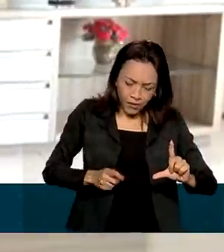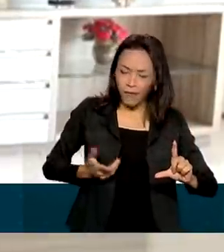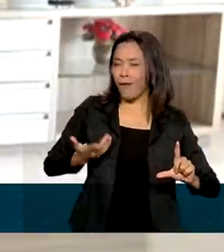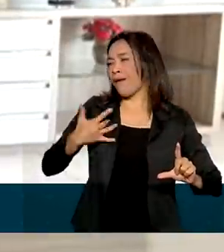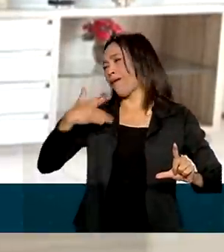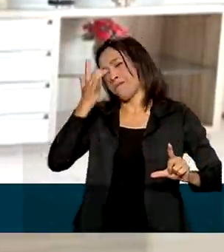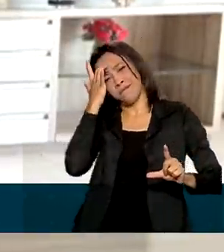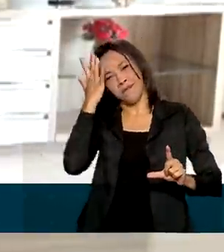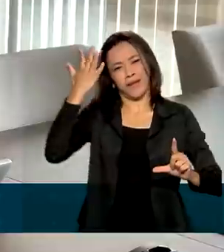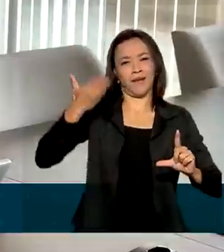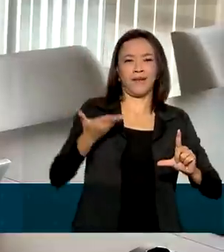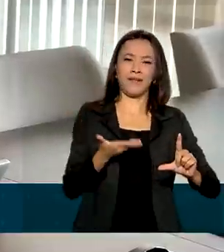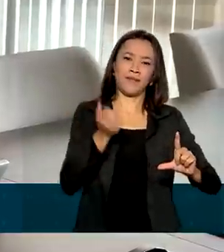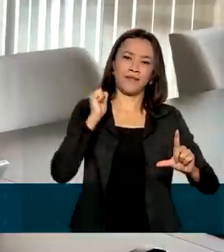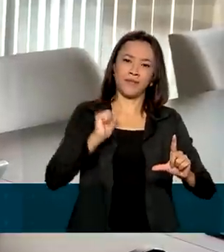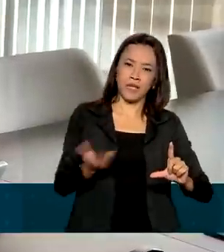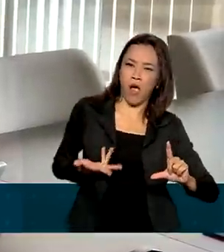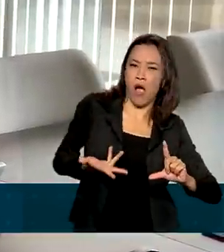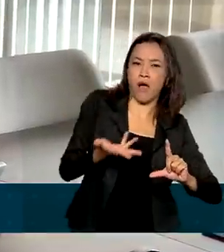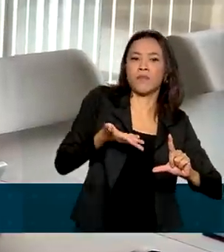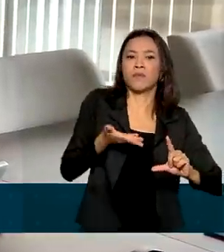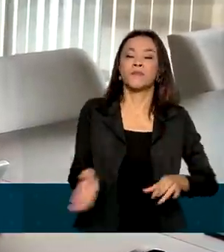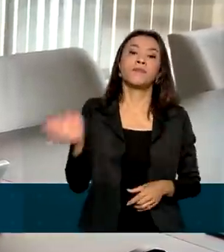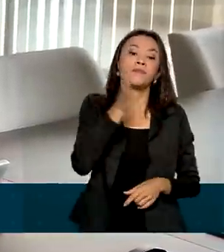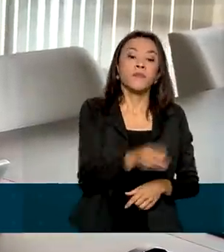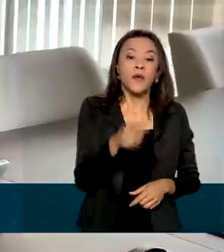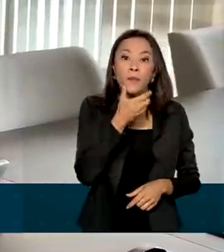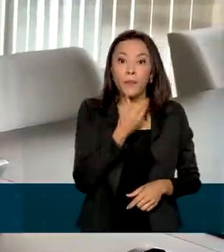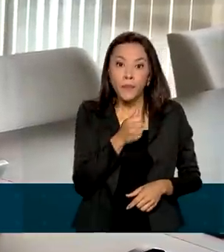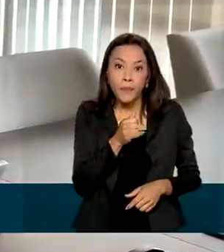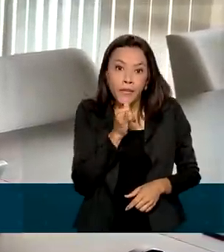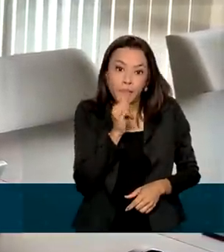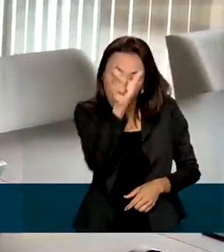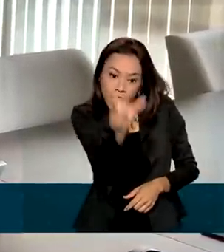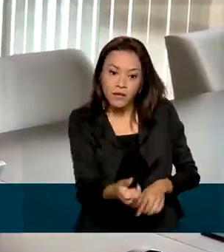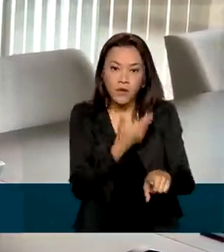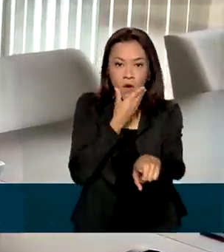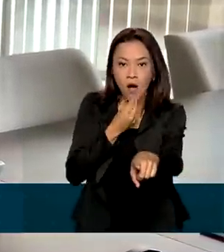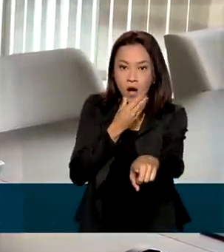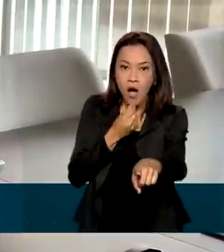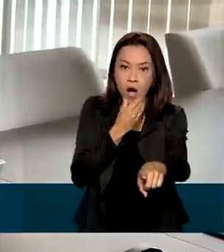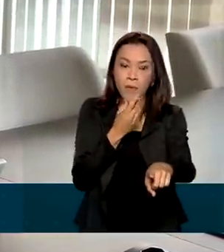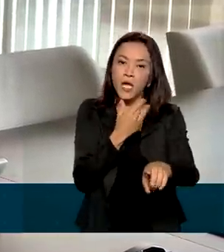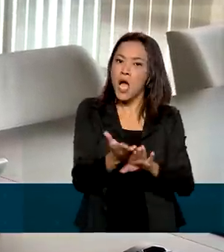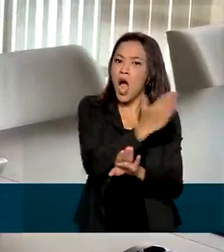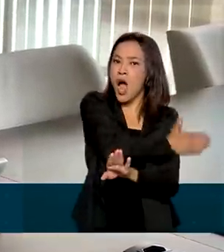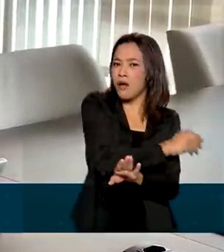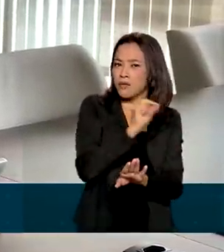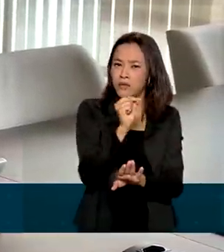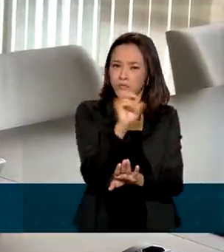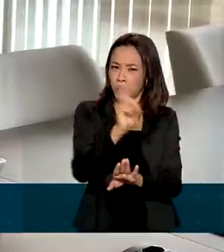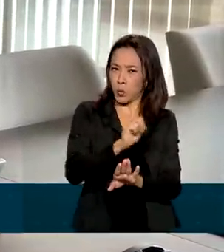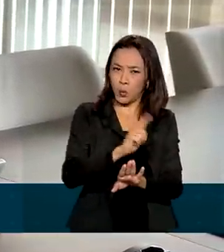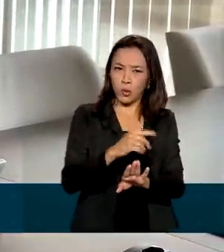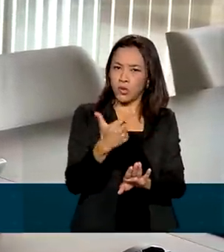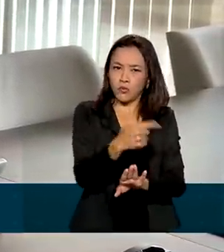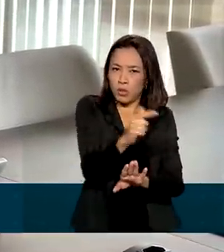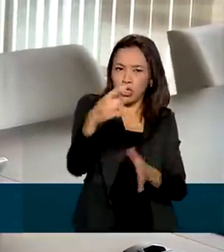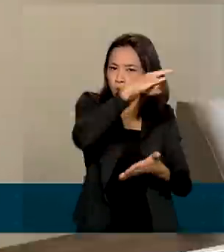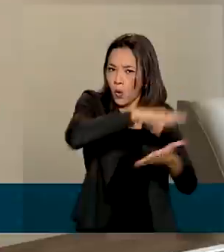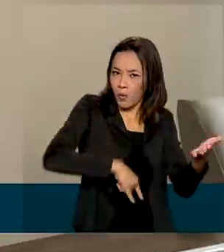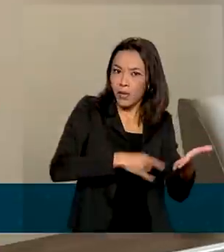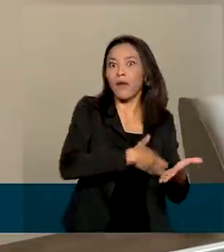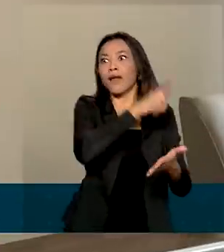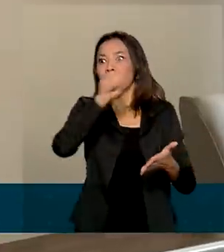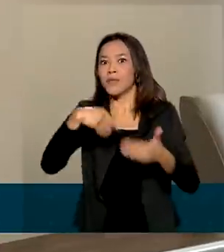fácil, bem célebre. Domingos, por exemplo, queria sair da informalidade e abriu uma empresa de consultoria há três